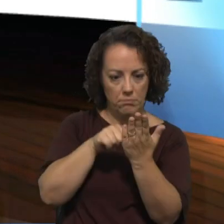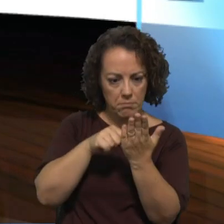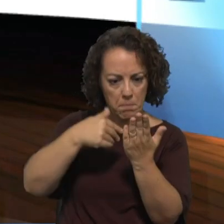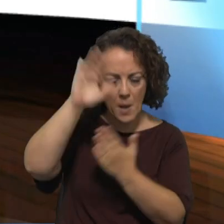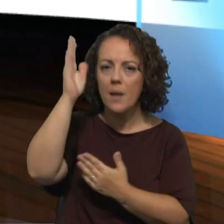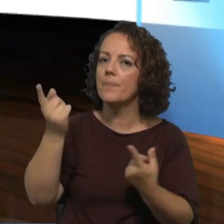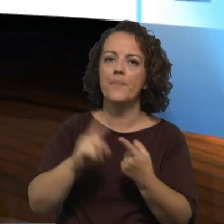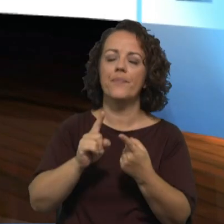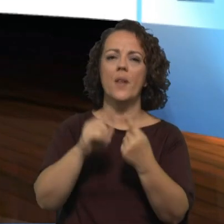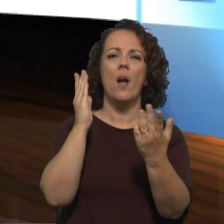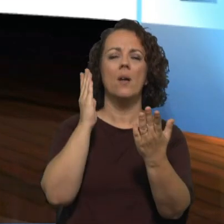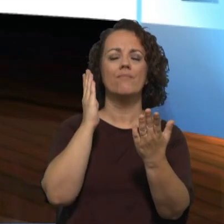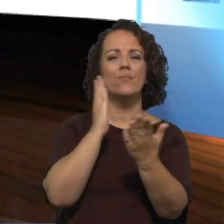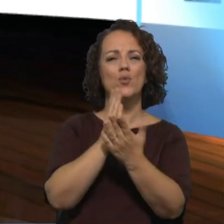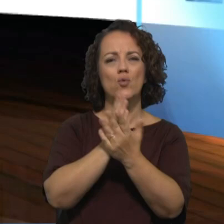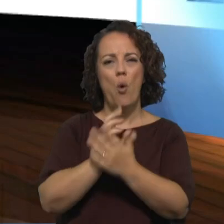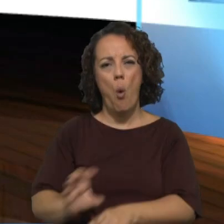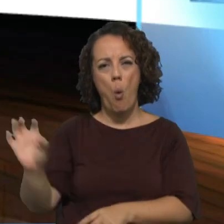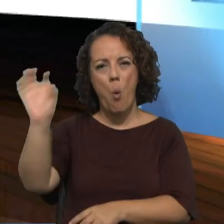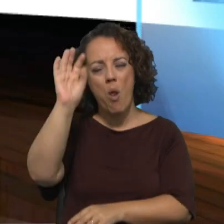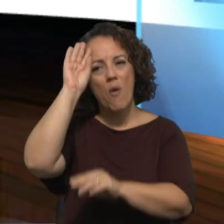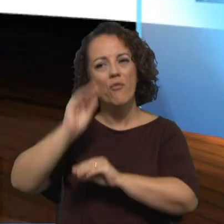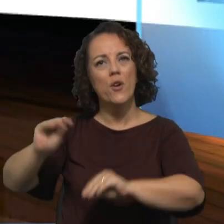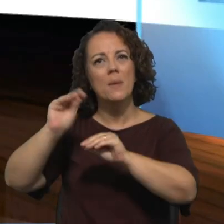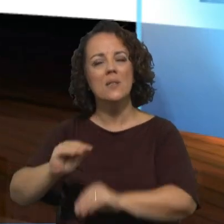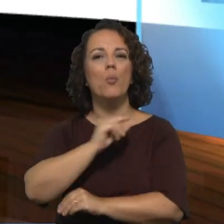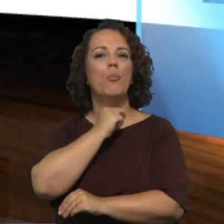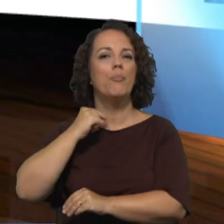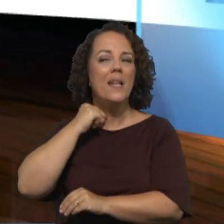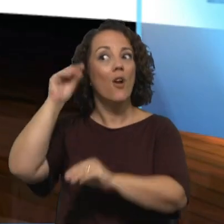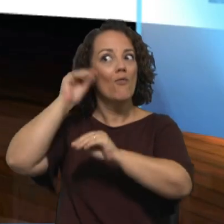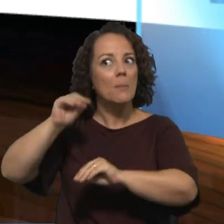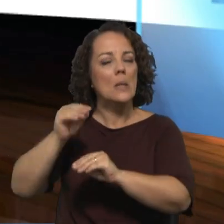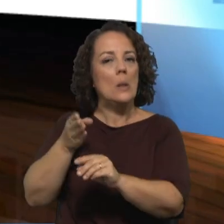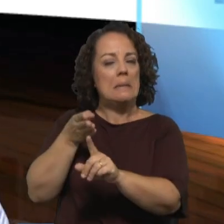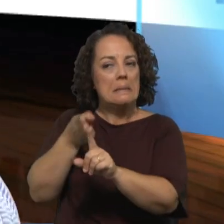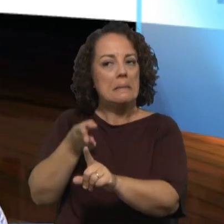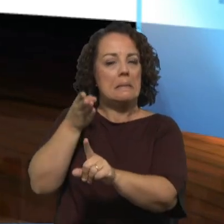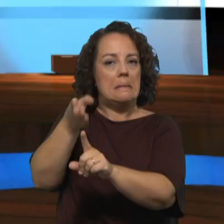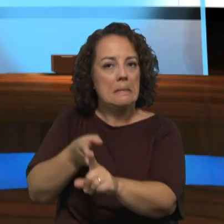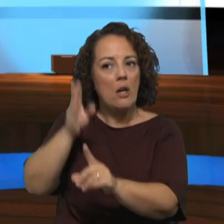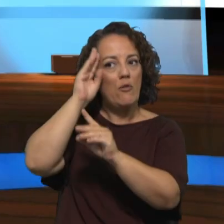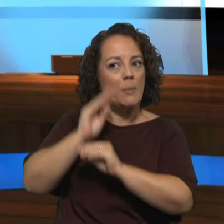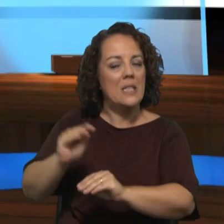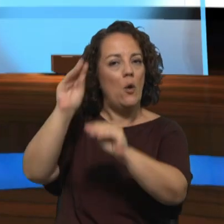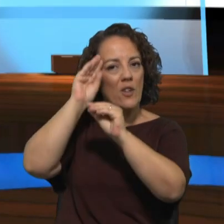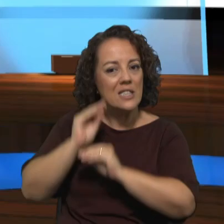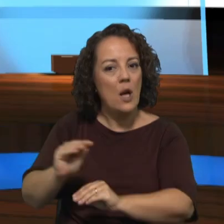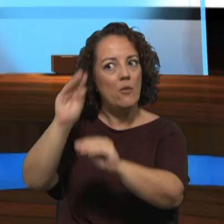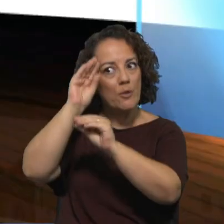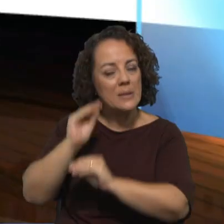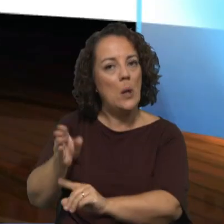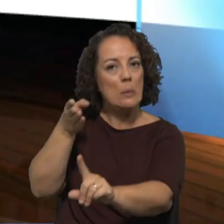a formação do povo de Deus a formação nos seminários portanto vai-se insistindo muito na formação mas sempre com o toque nisto